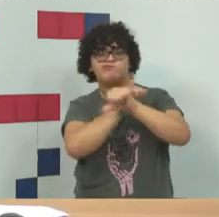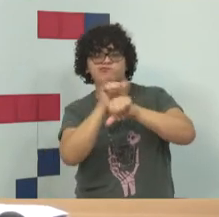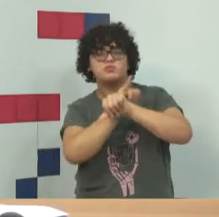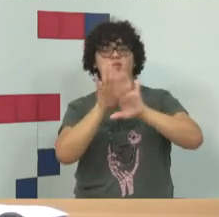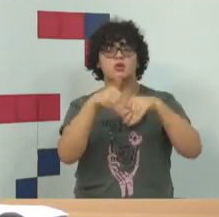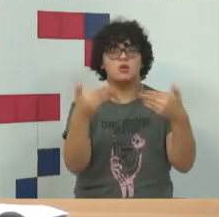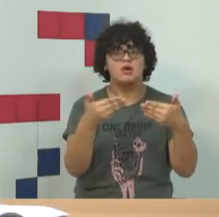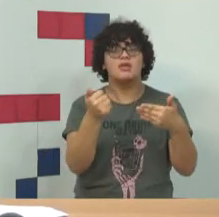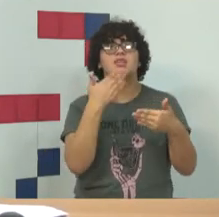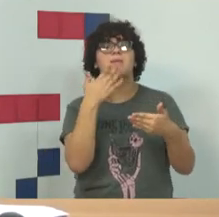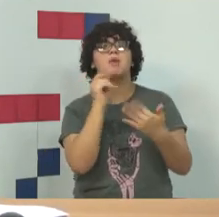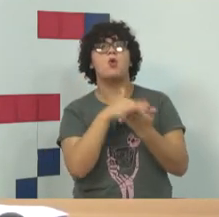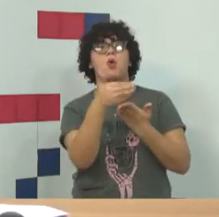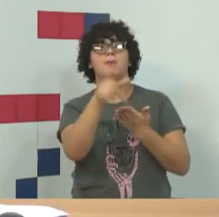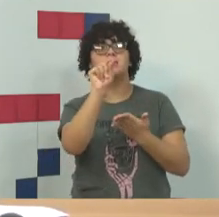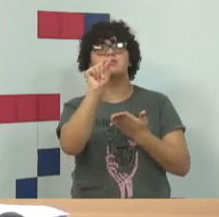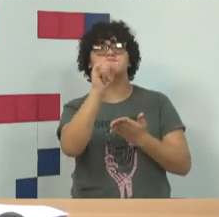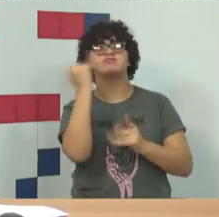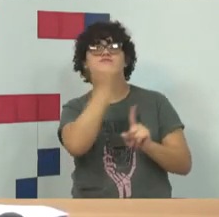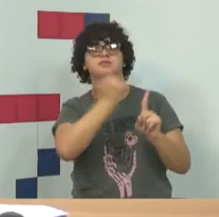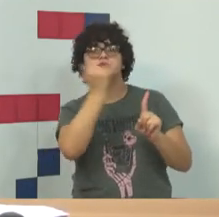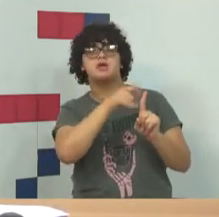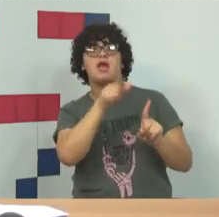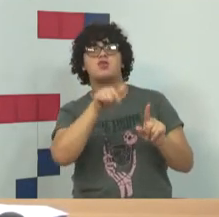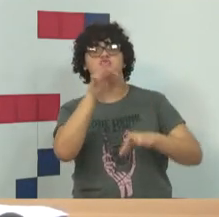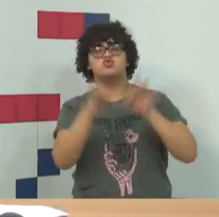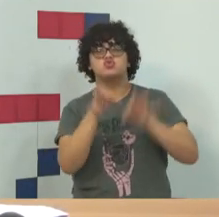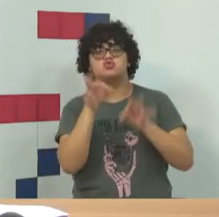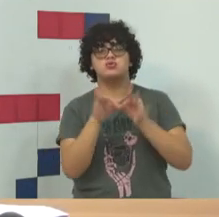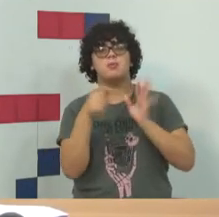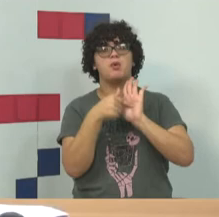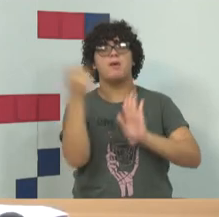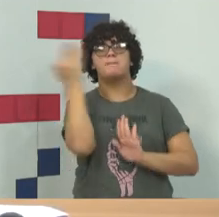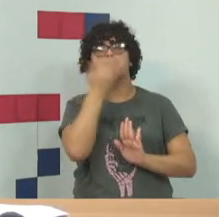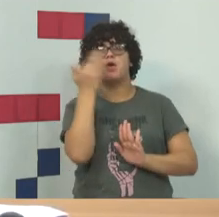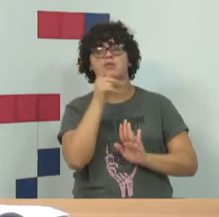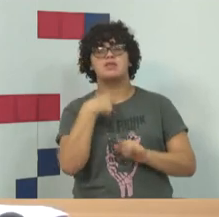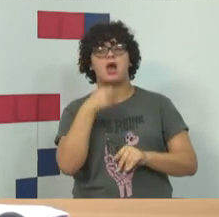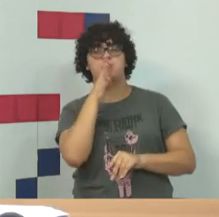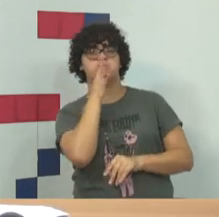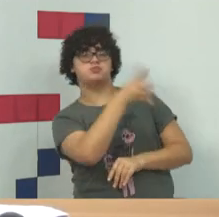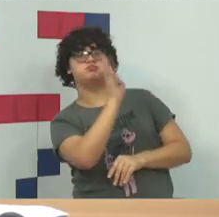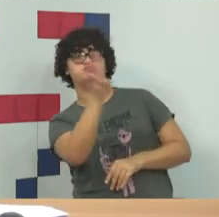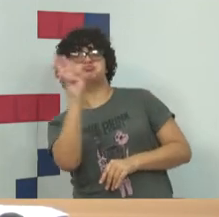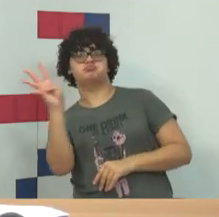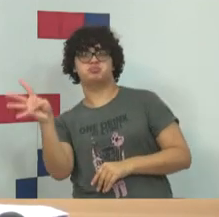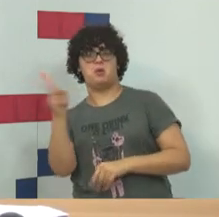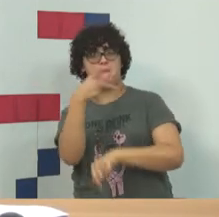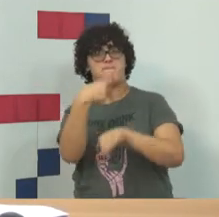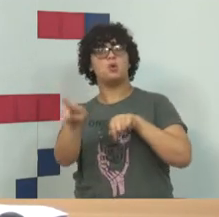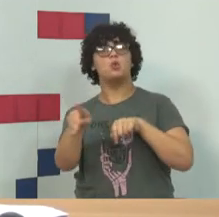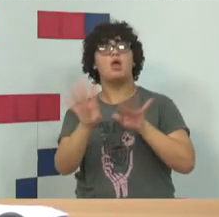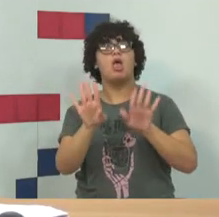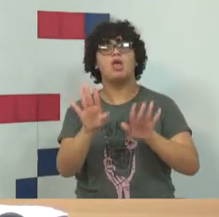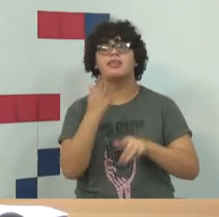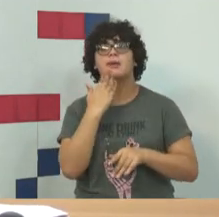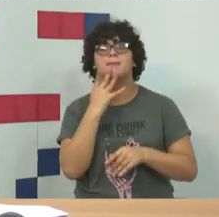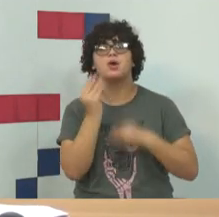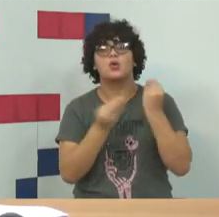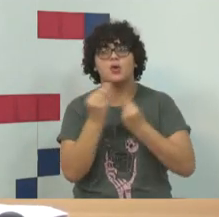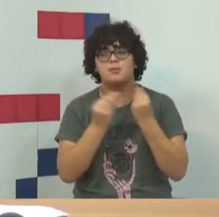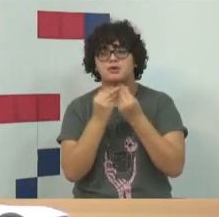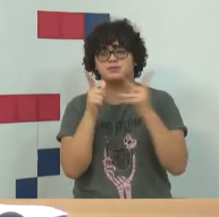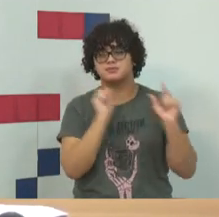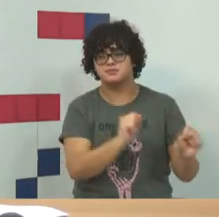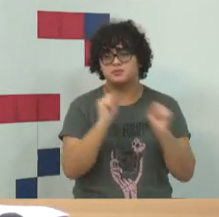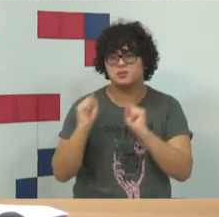que tinha iniciativa do juiz na produção da prova em acusatório puro. Não é isso? E aí, sim, tem que ter uma